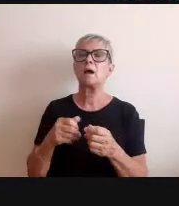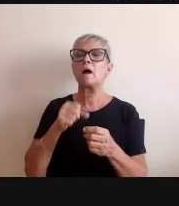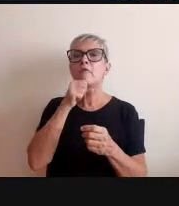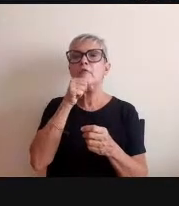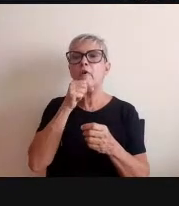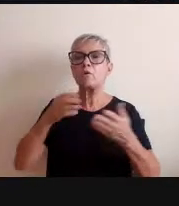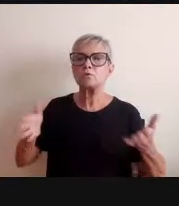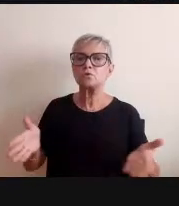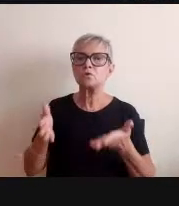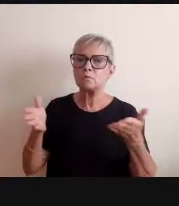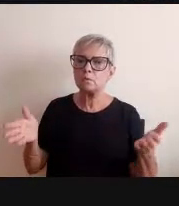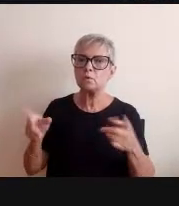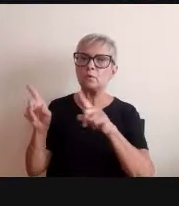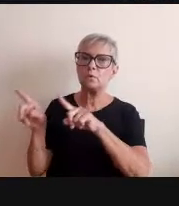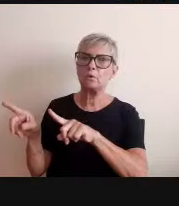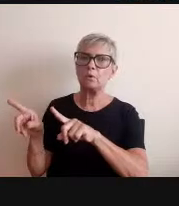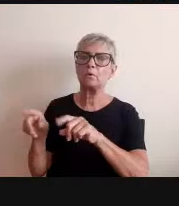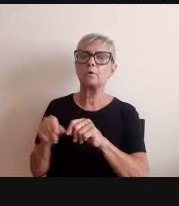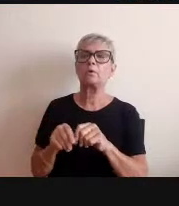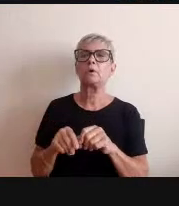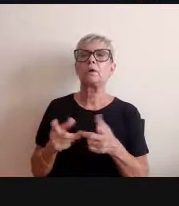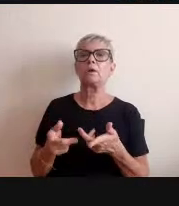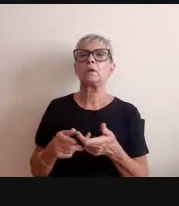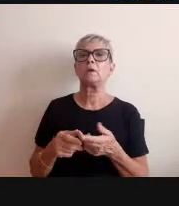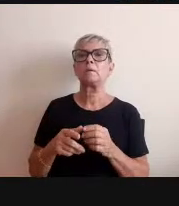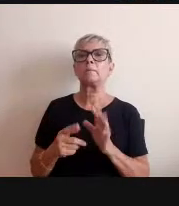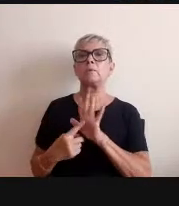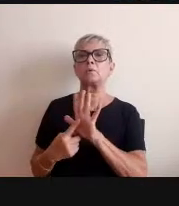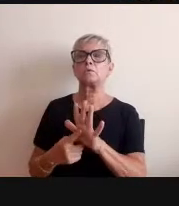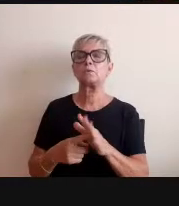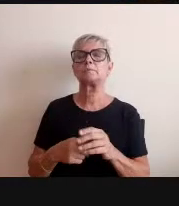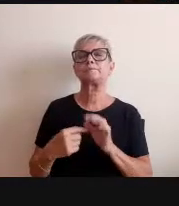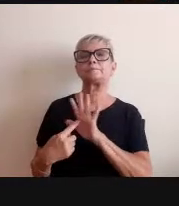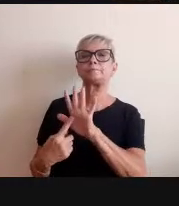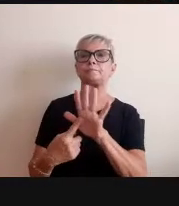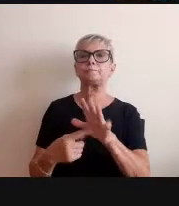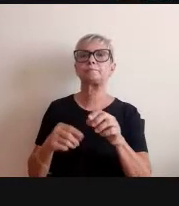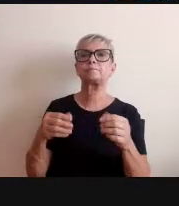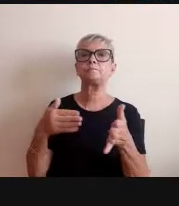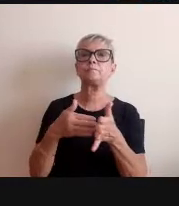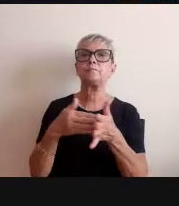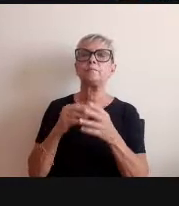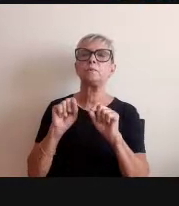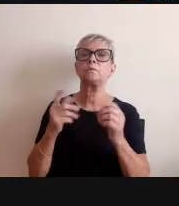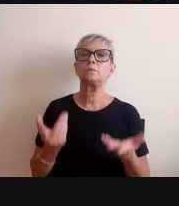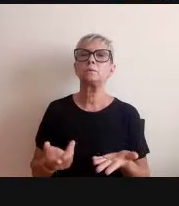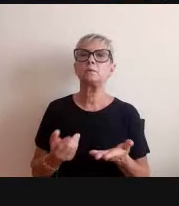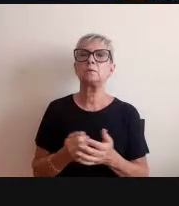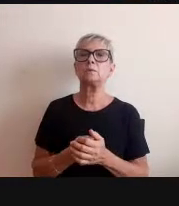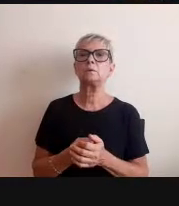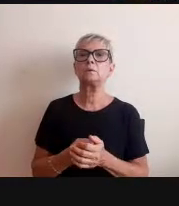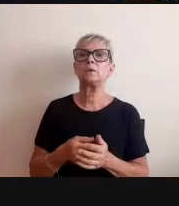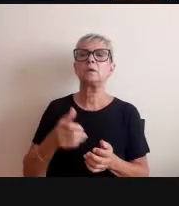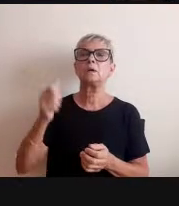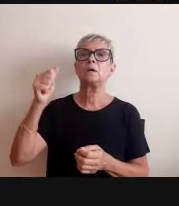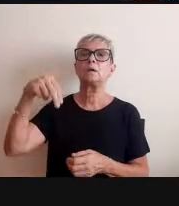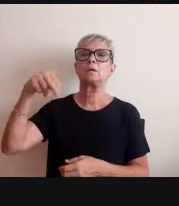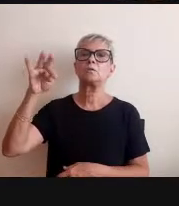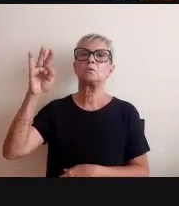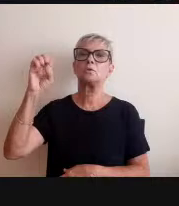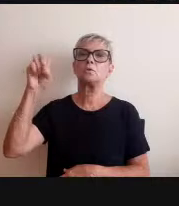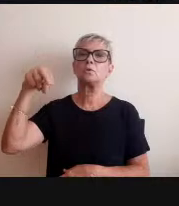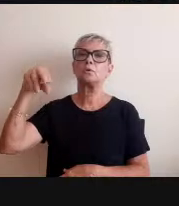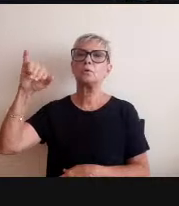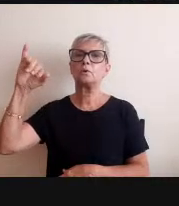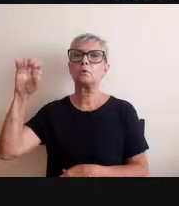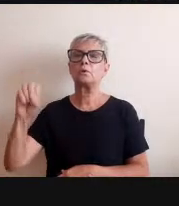foi por causa da da exposição e por fim o Antônio Quintana a